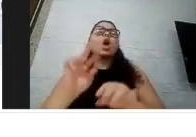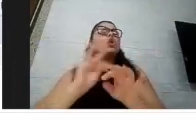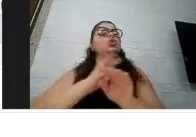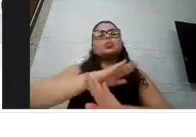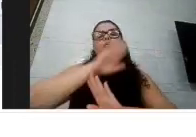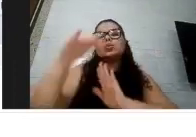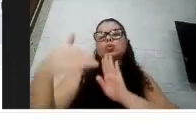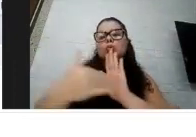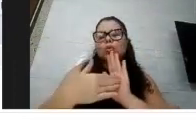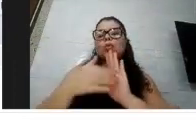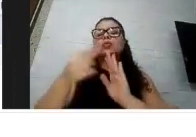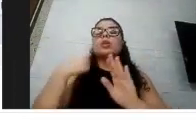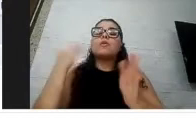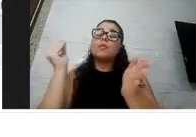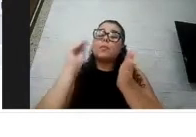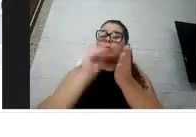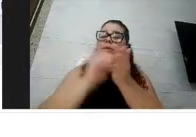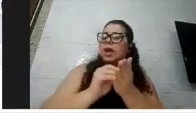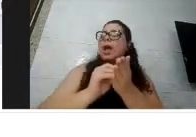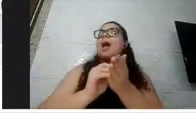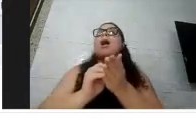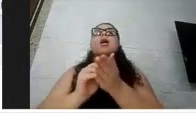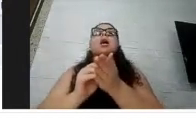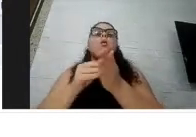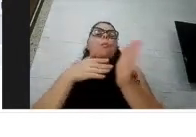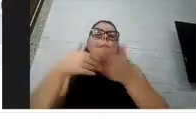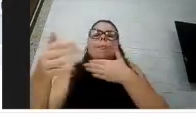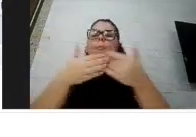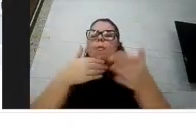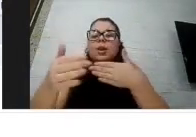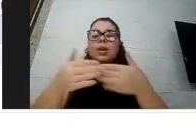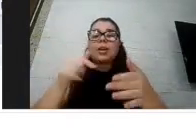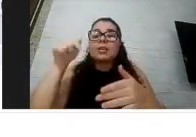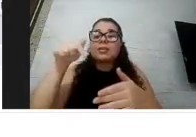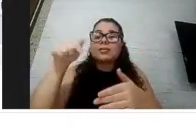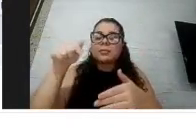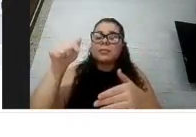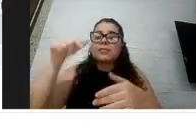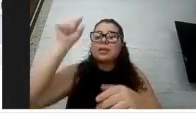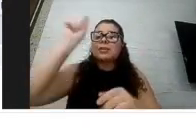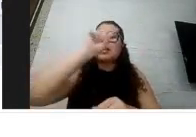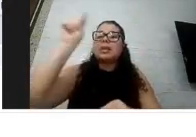límpida na aula ou alguma coisa do tipo, vai estar na aba Atividades.